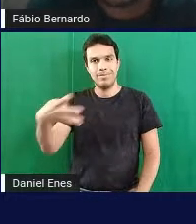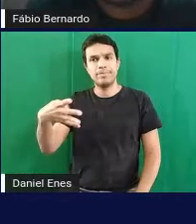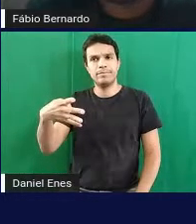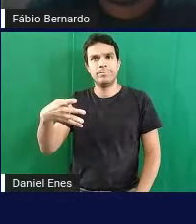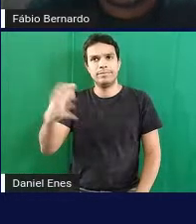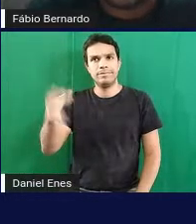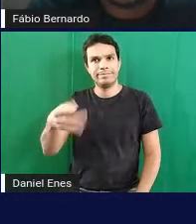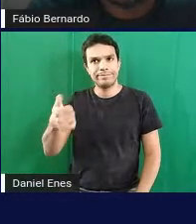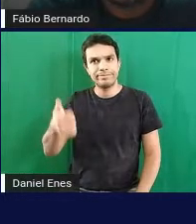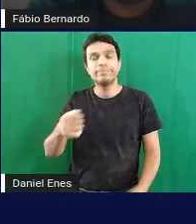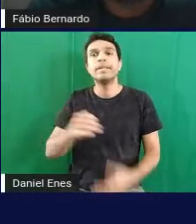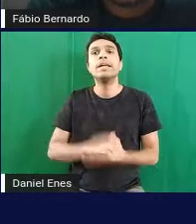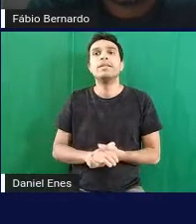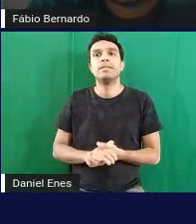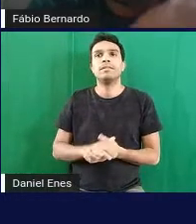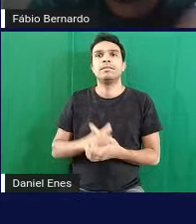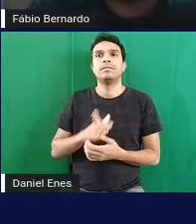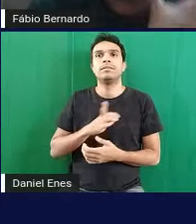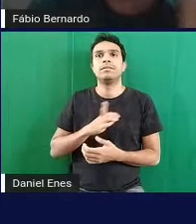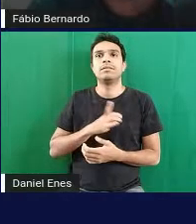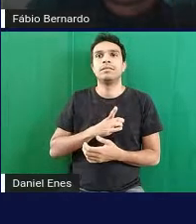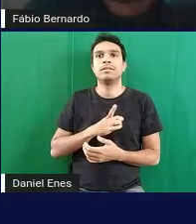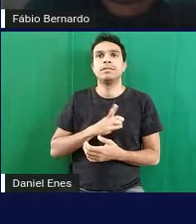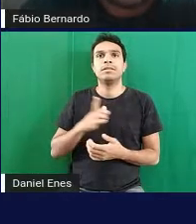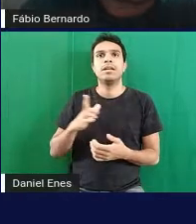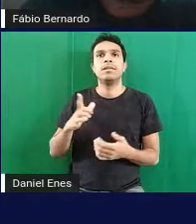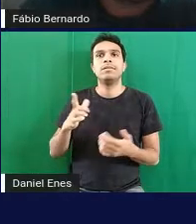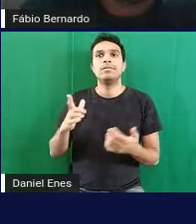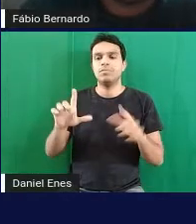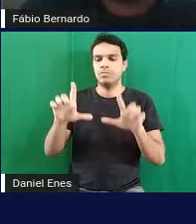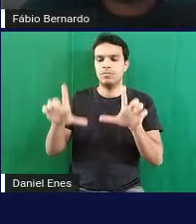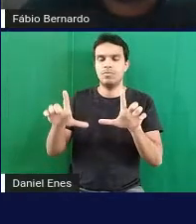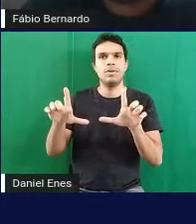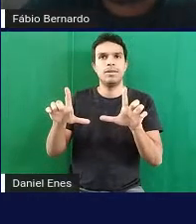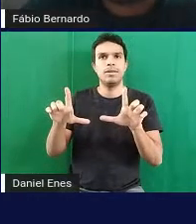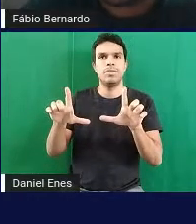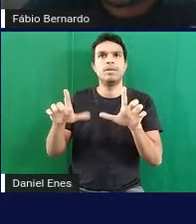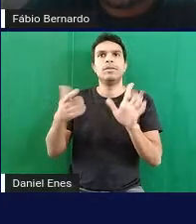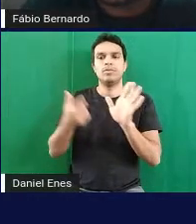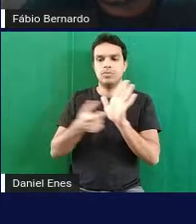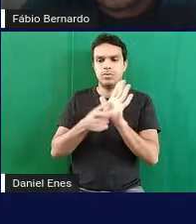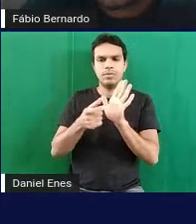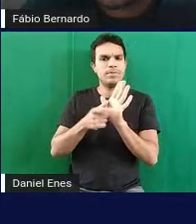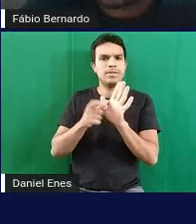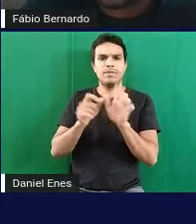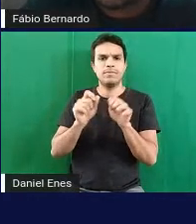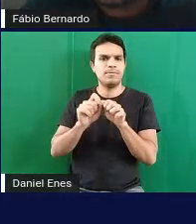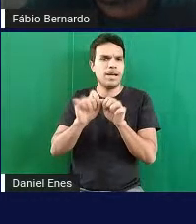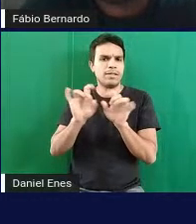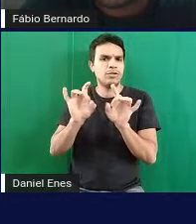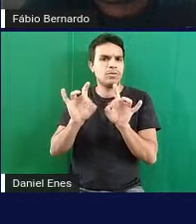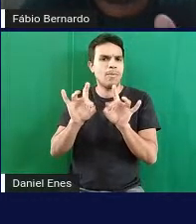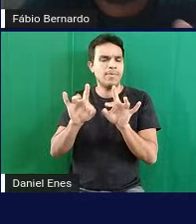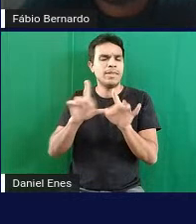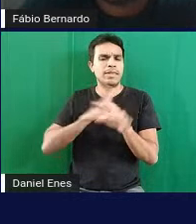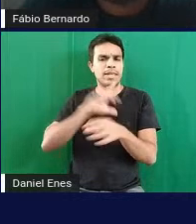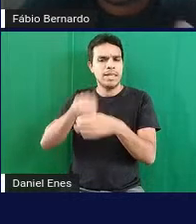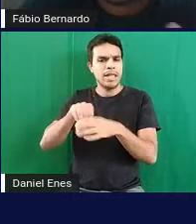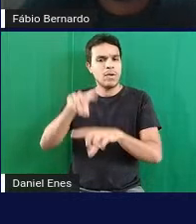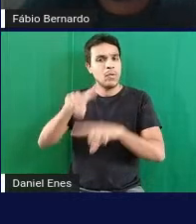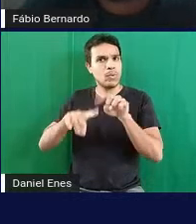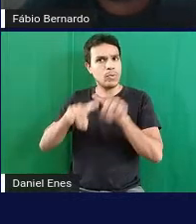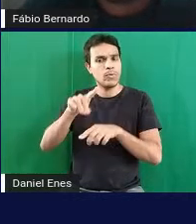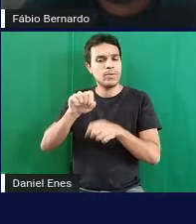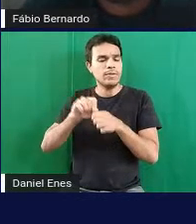quadro não é bem uma tabela o software ele faz isso automaticamente por exemplo tem um recurso lá que faz